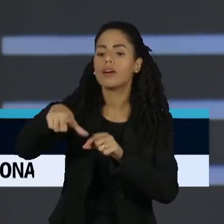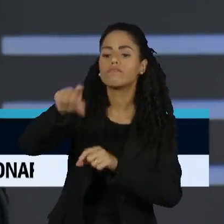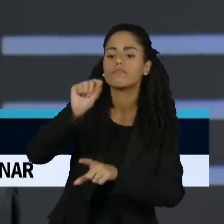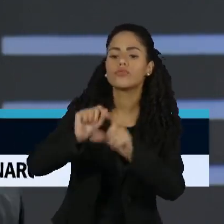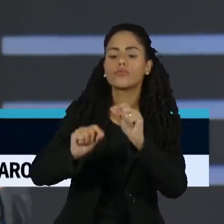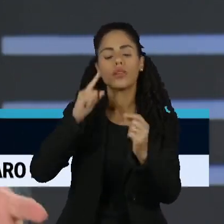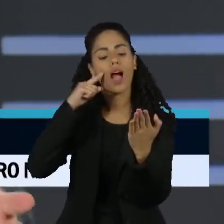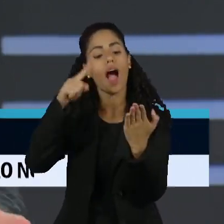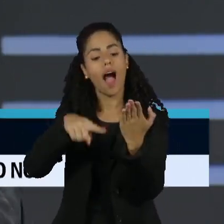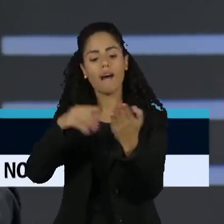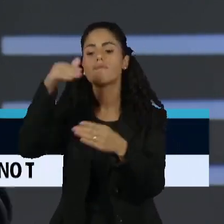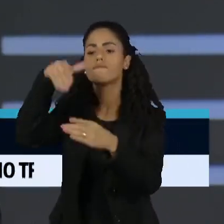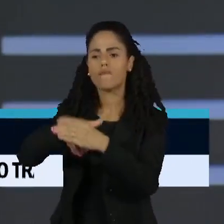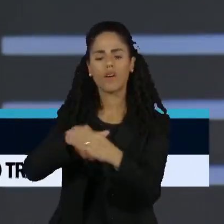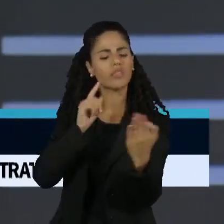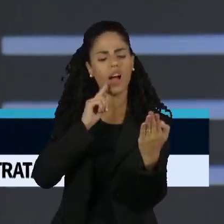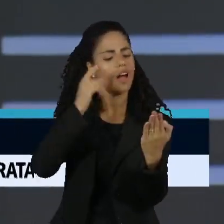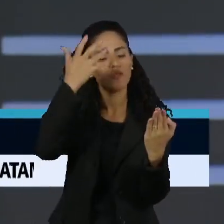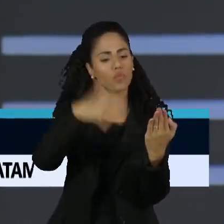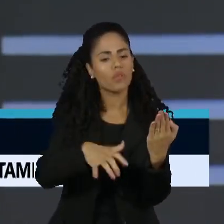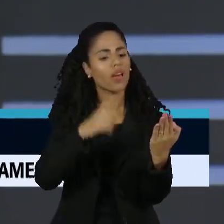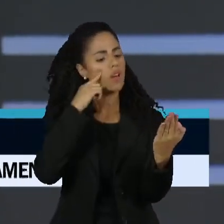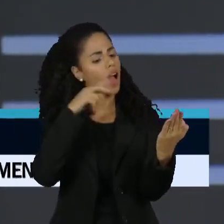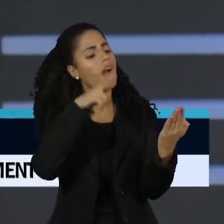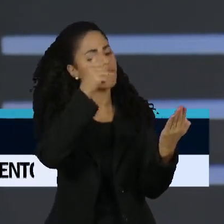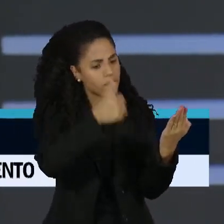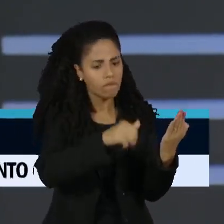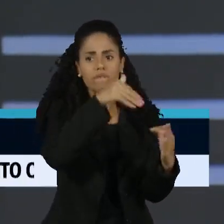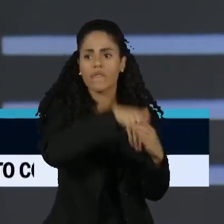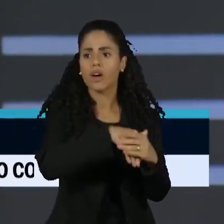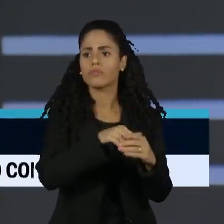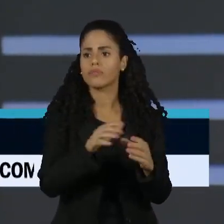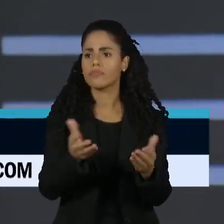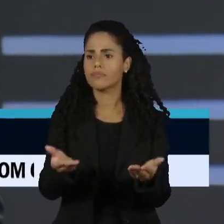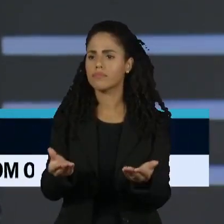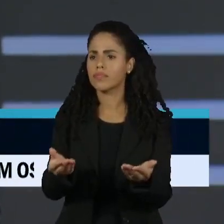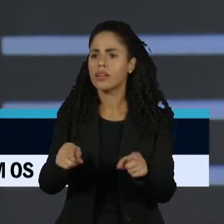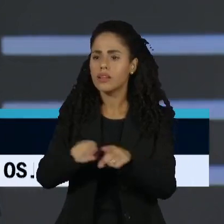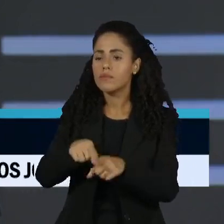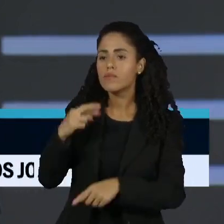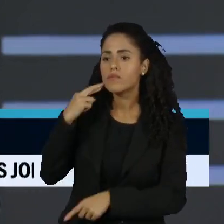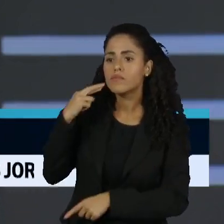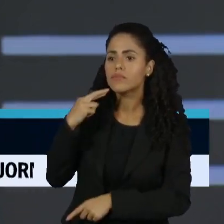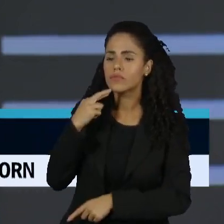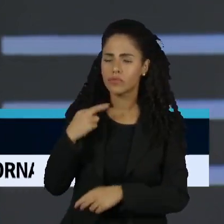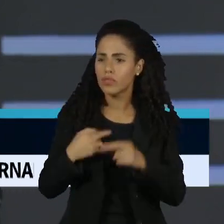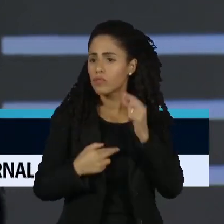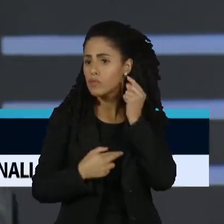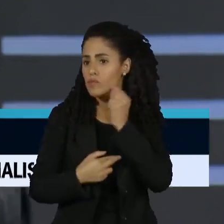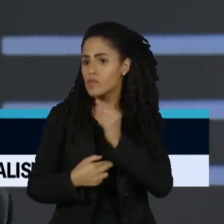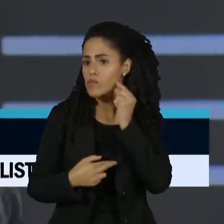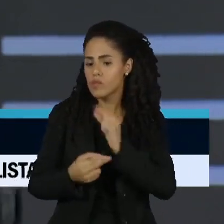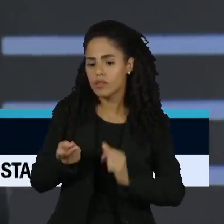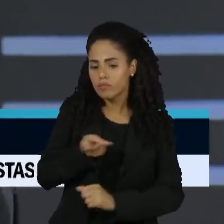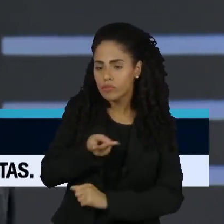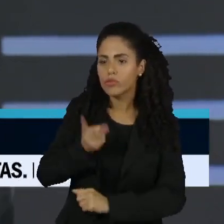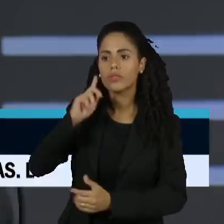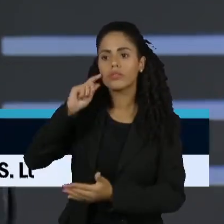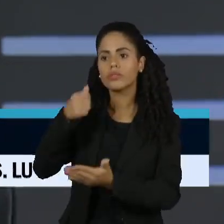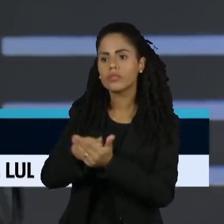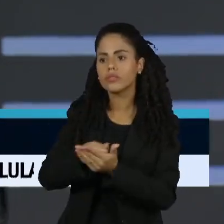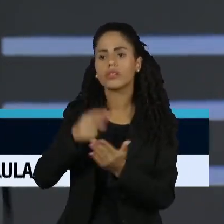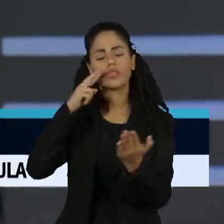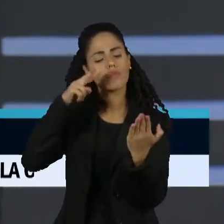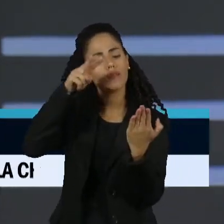está muito na mão dos presidentes das duas casas, do Pacheco no Senado e do Lira na Câmara. Então, ele vai medir muitas vezes